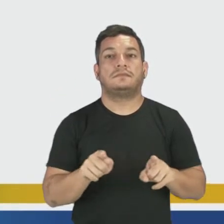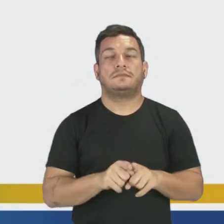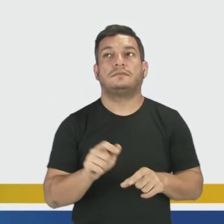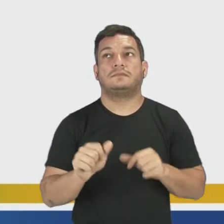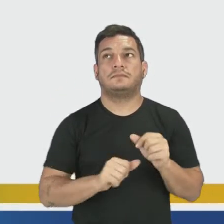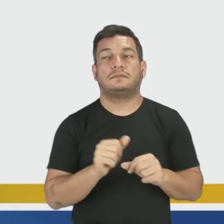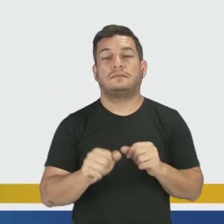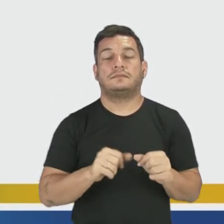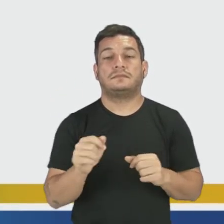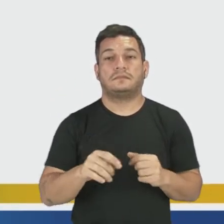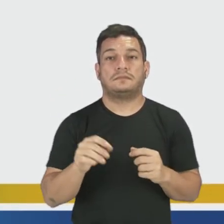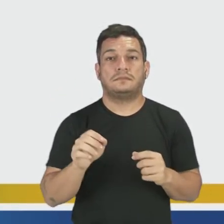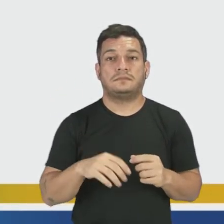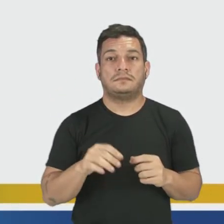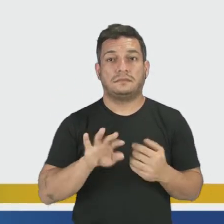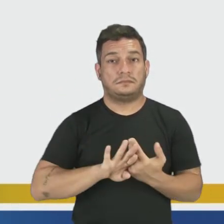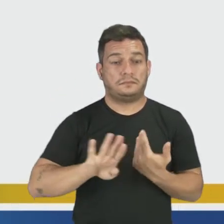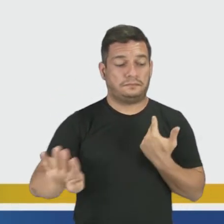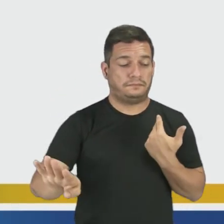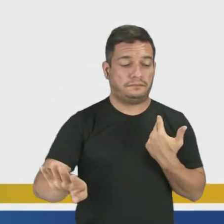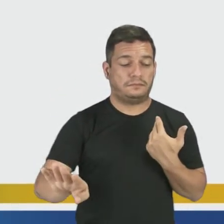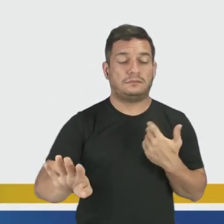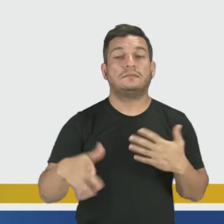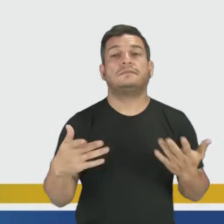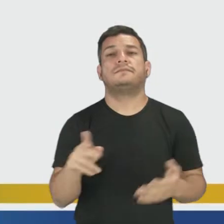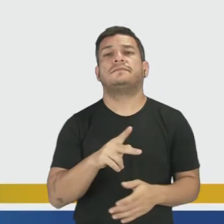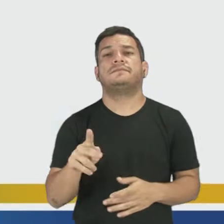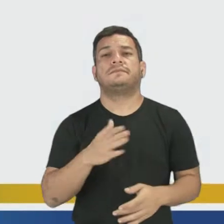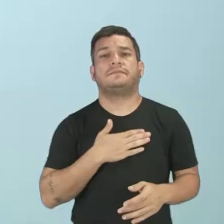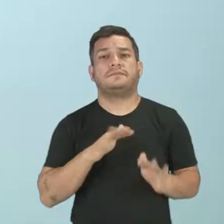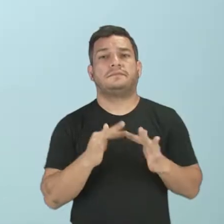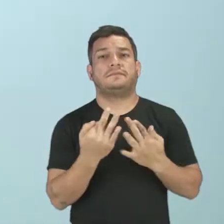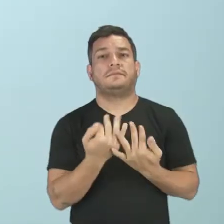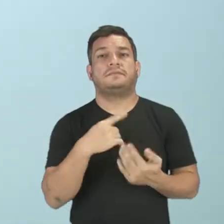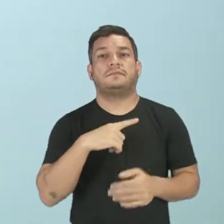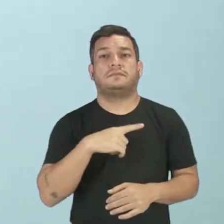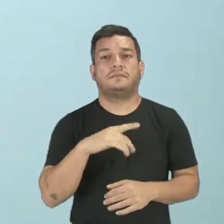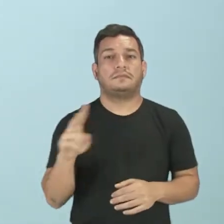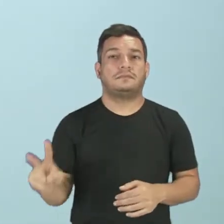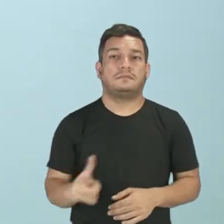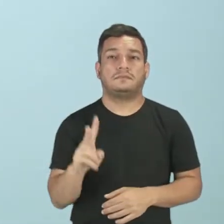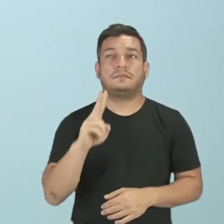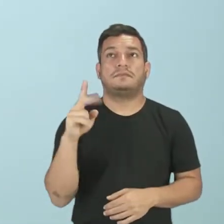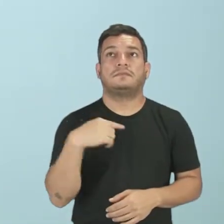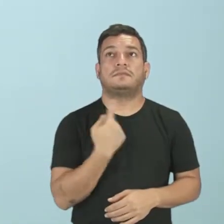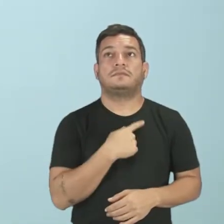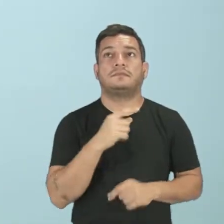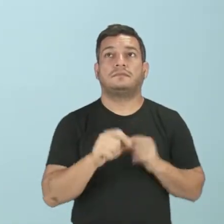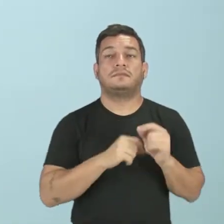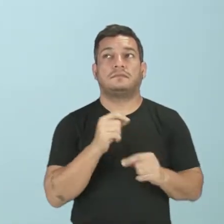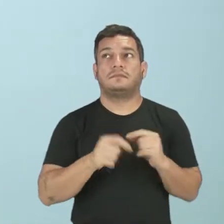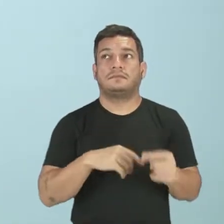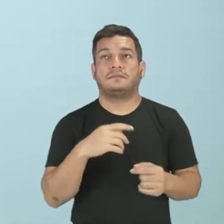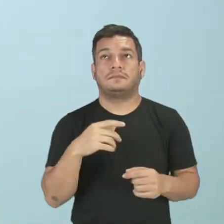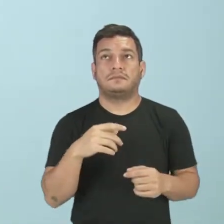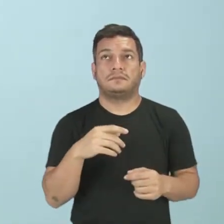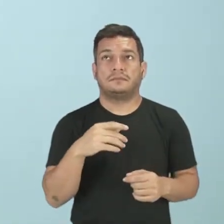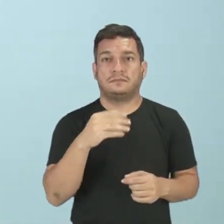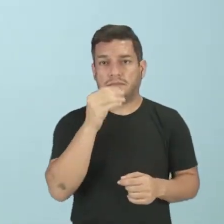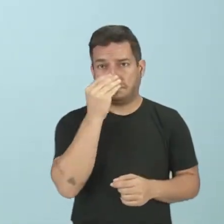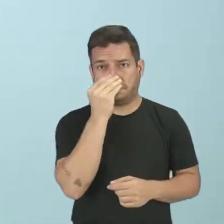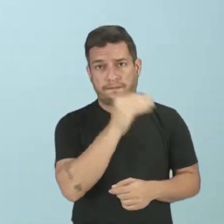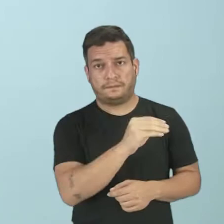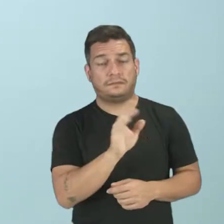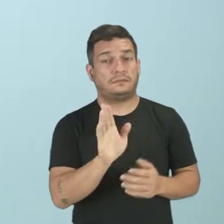se repelir ou se excluir. Ah, professora, na minha família nós temos valores que nós não deixamos se